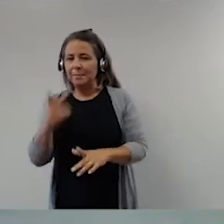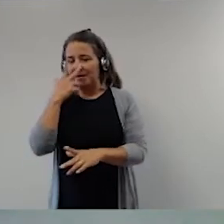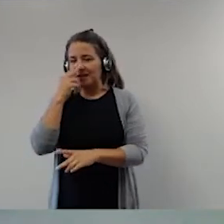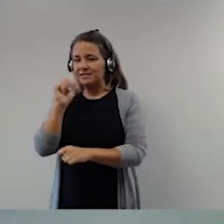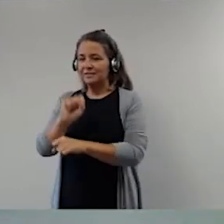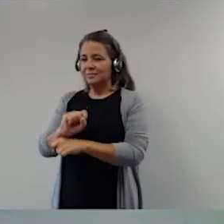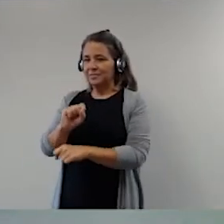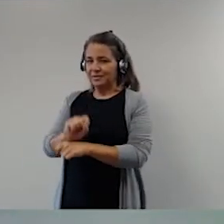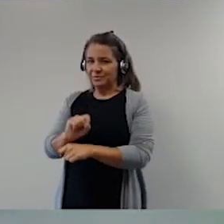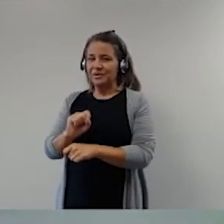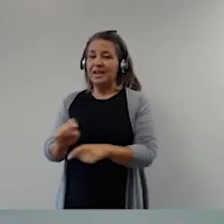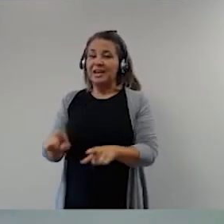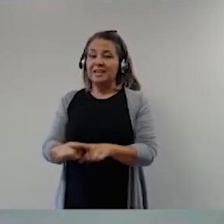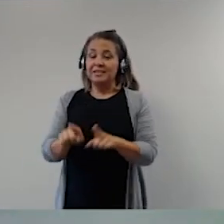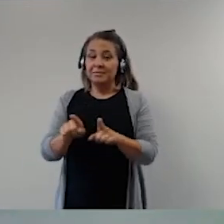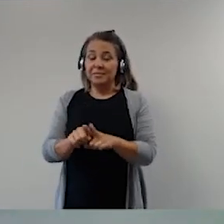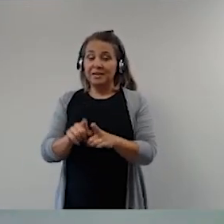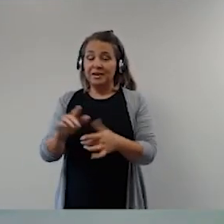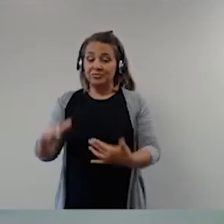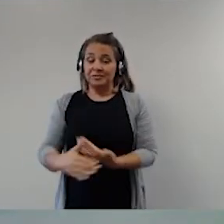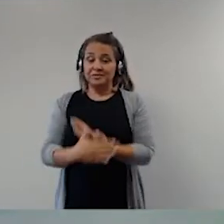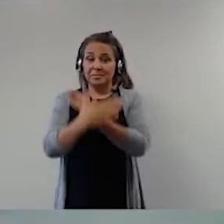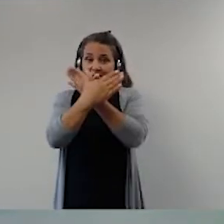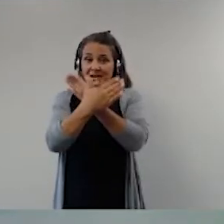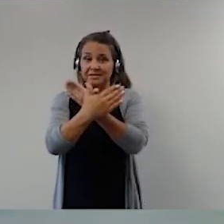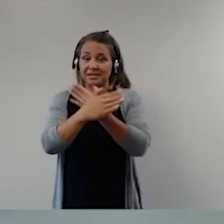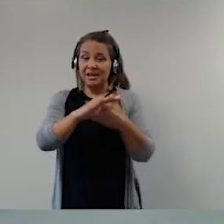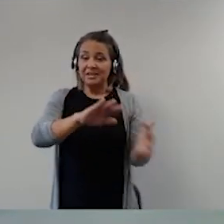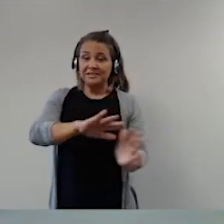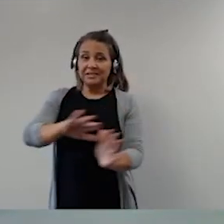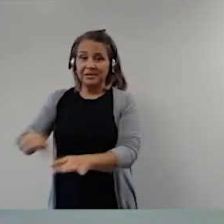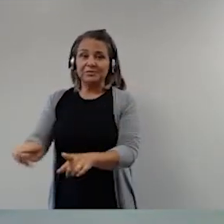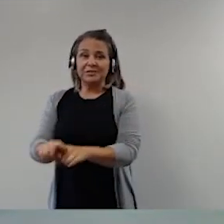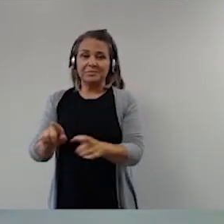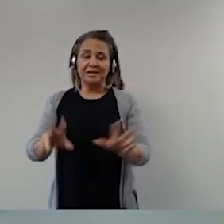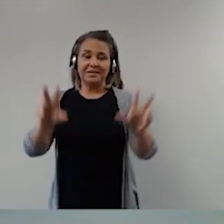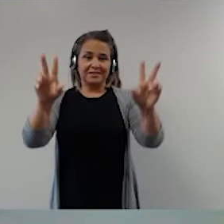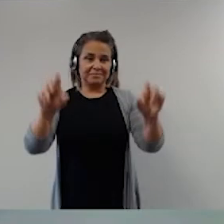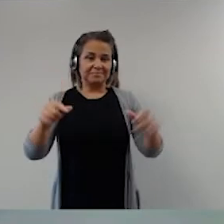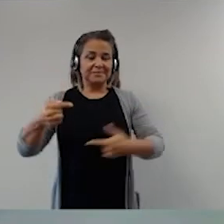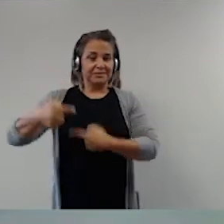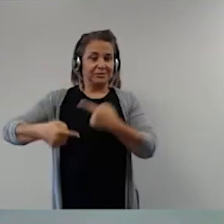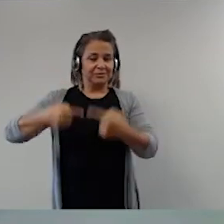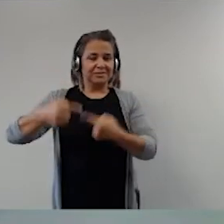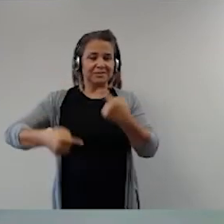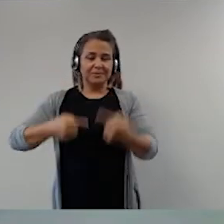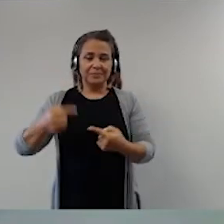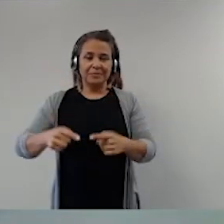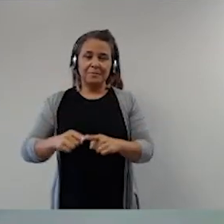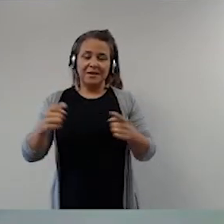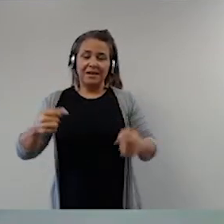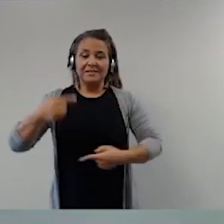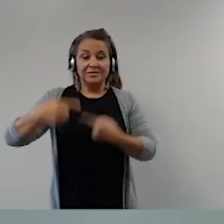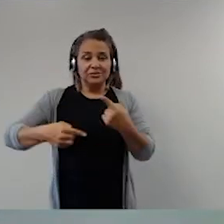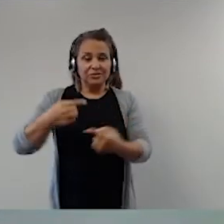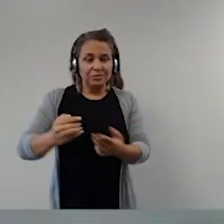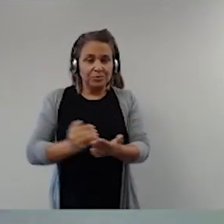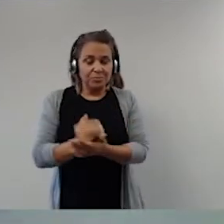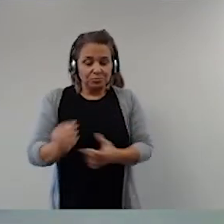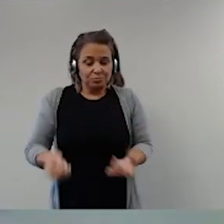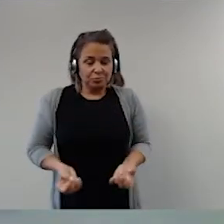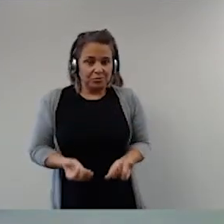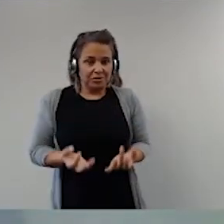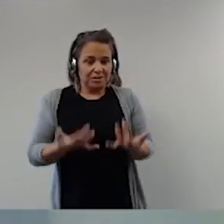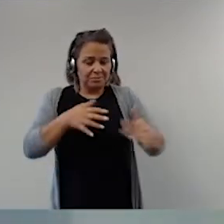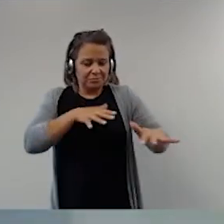até a Força Armada saiu do foco da discussão. Mas essa discussão veio já num clima de